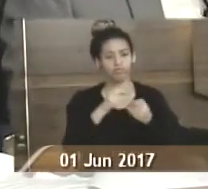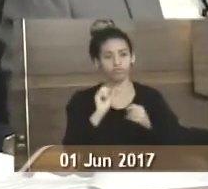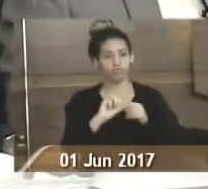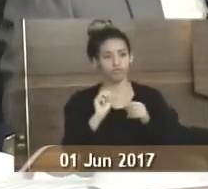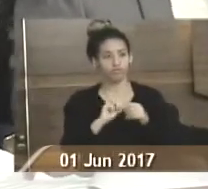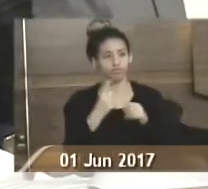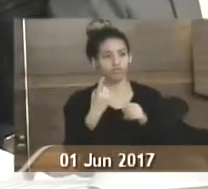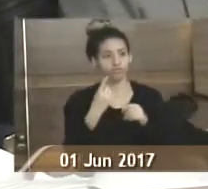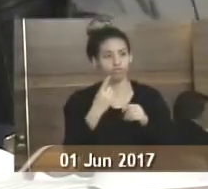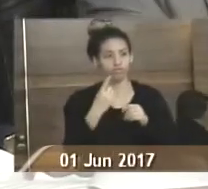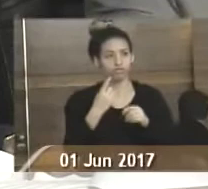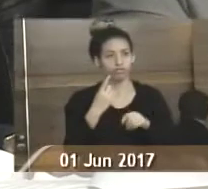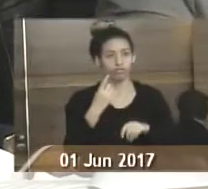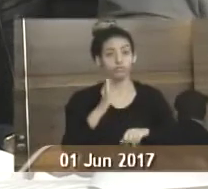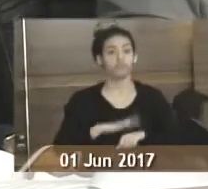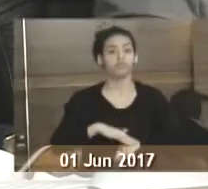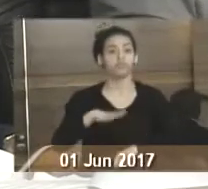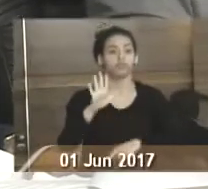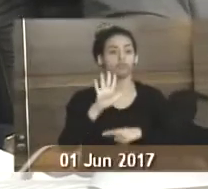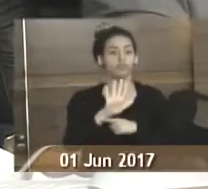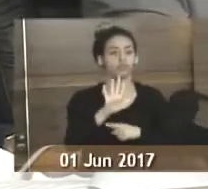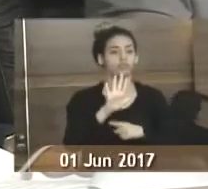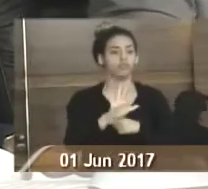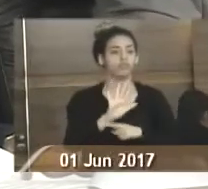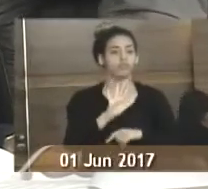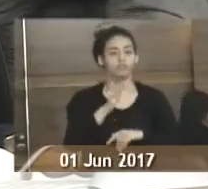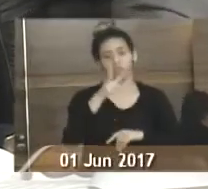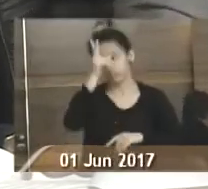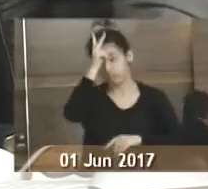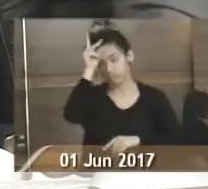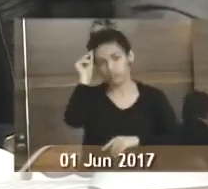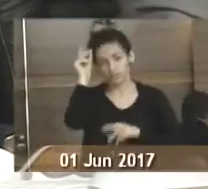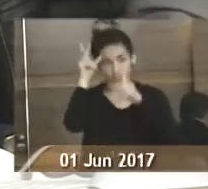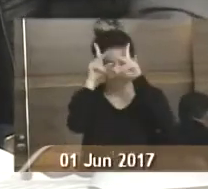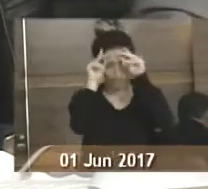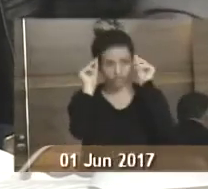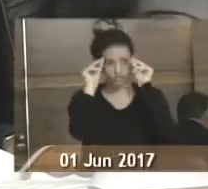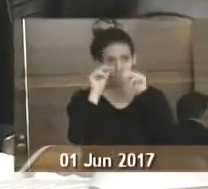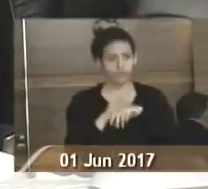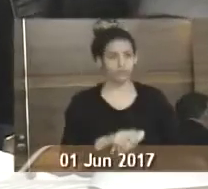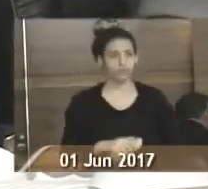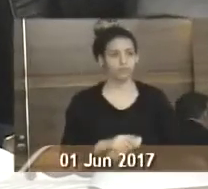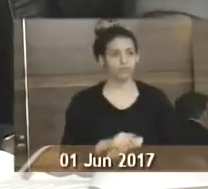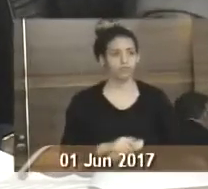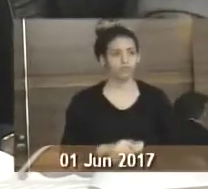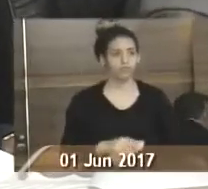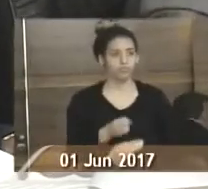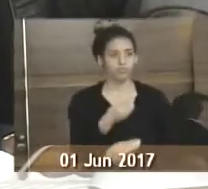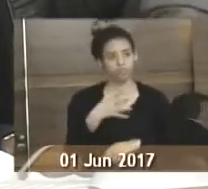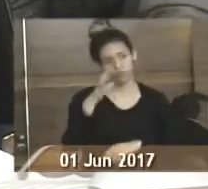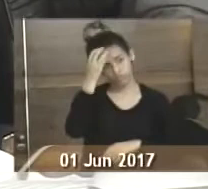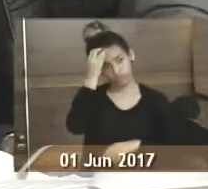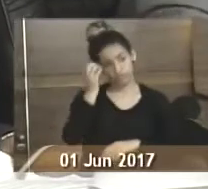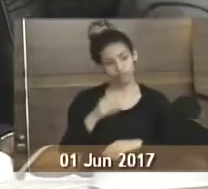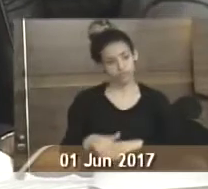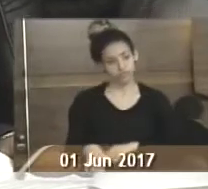encaminhar mais auxiliares de enfermagem para a unidade de saúde de estratégia de saúde da família Nova Angra, na Rua Silva Jardim, no